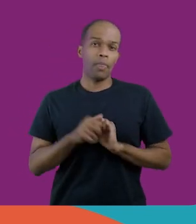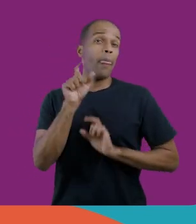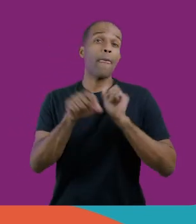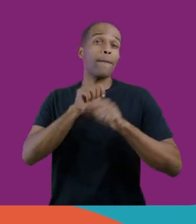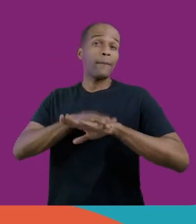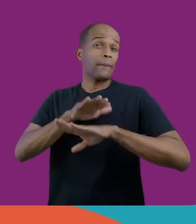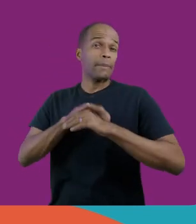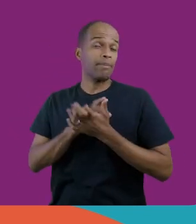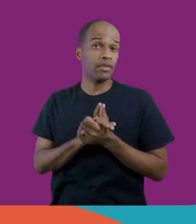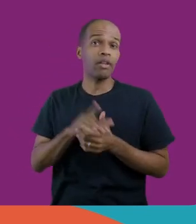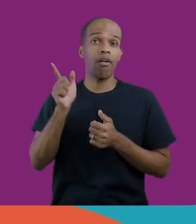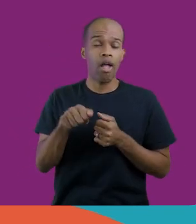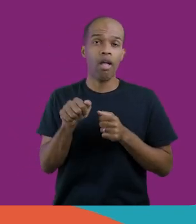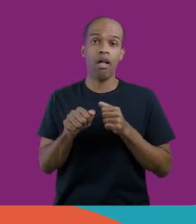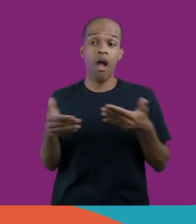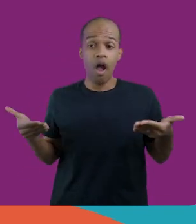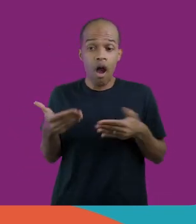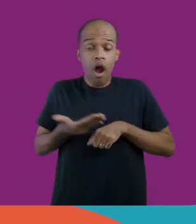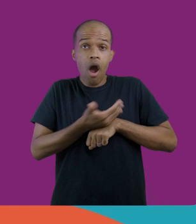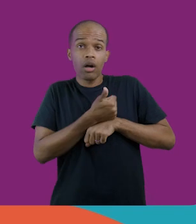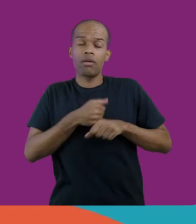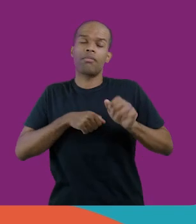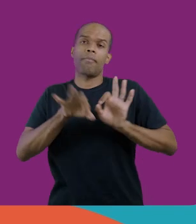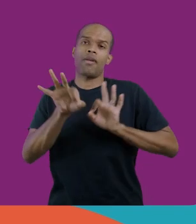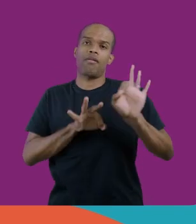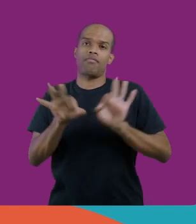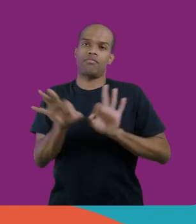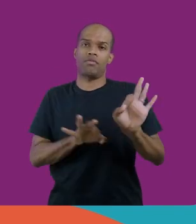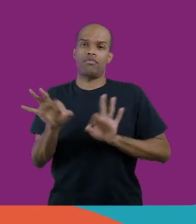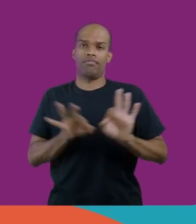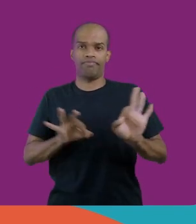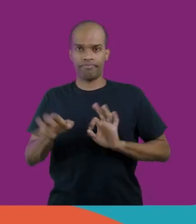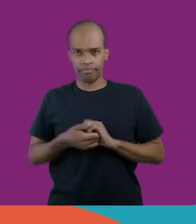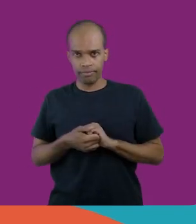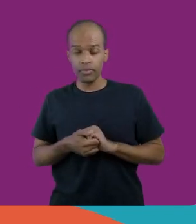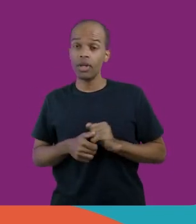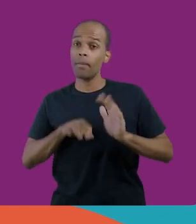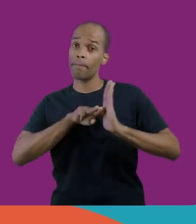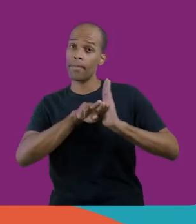Então, o que tem que ser feito? Planejamento. Mais do que nunca,